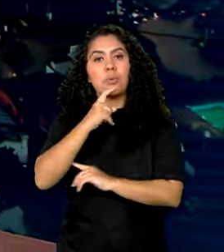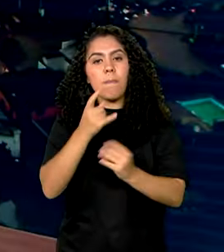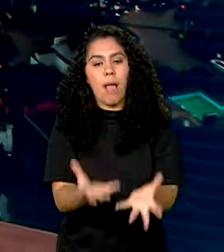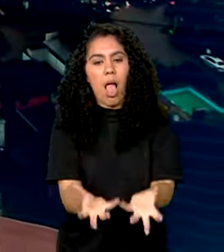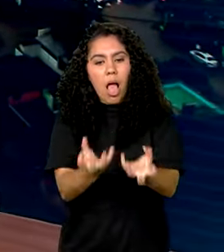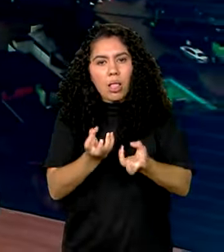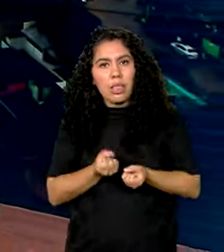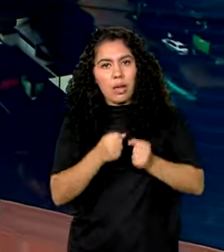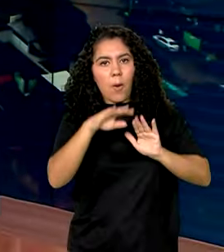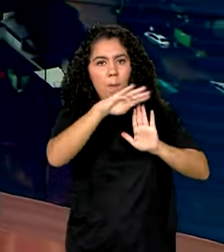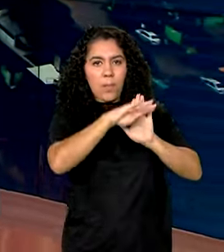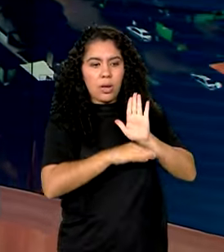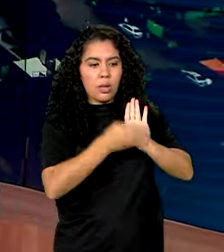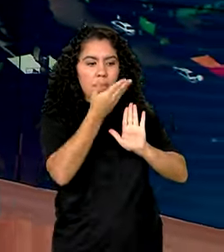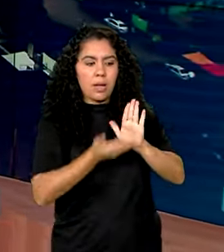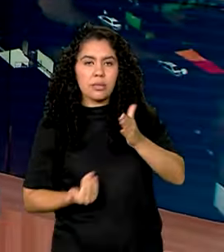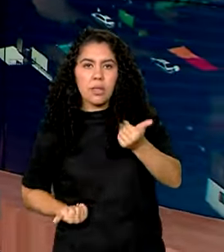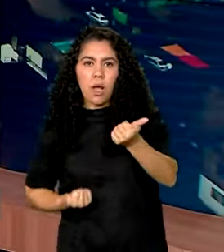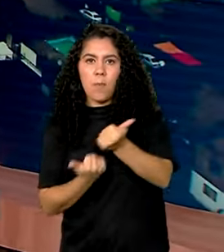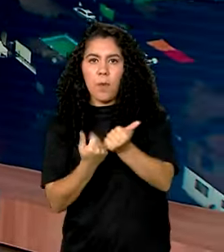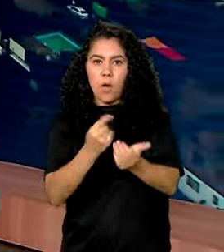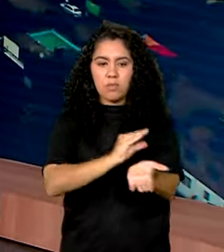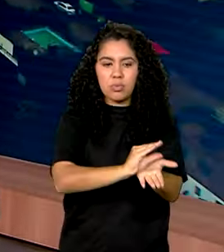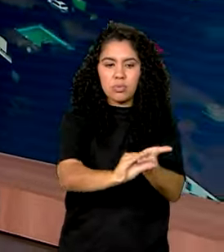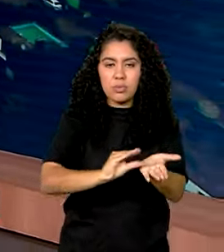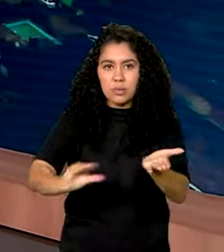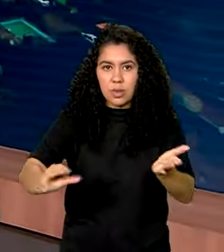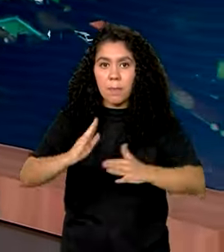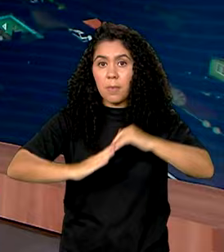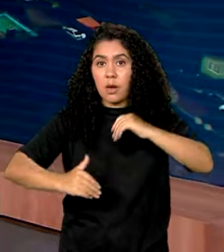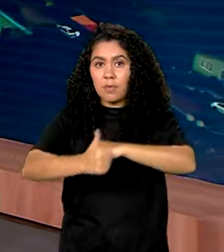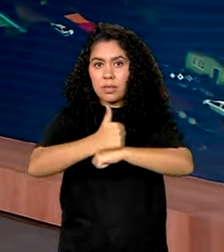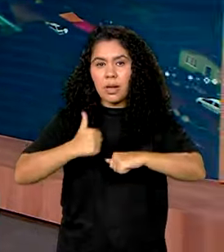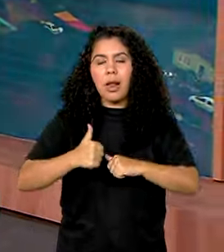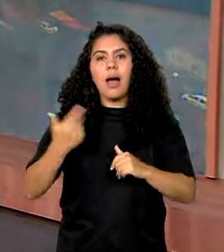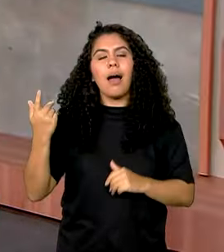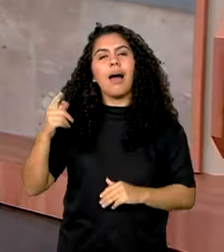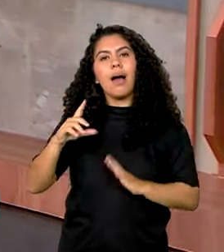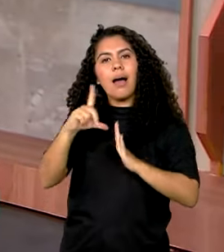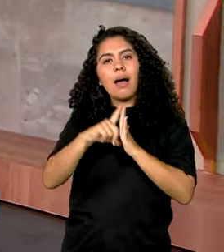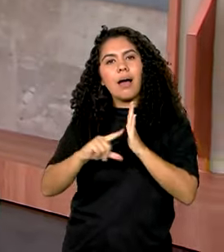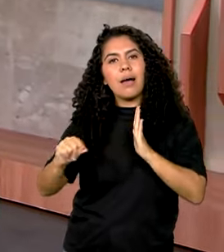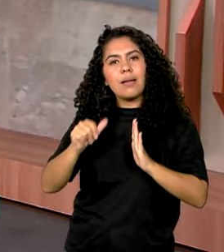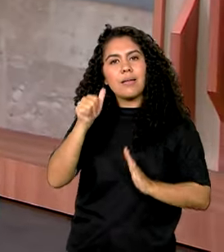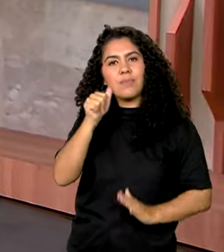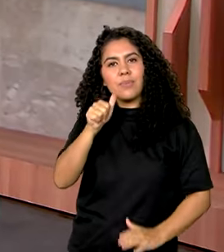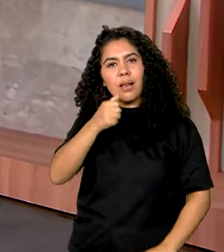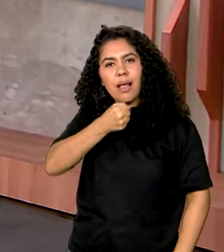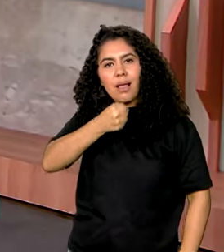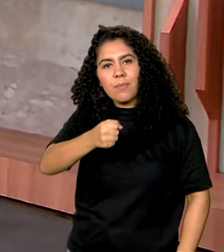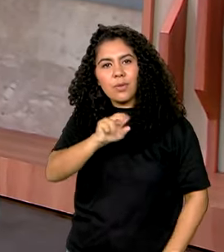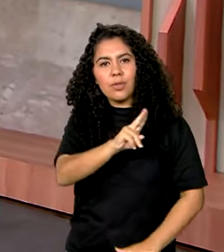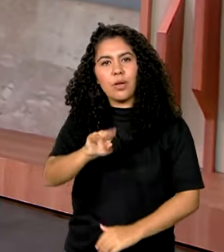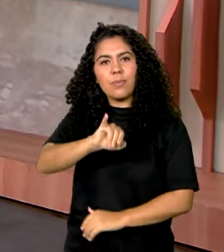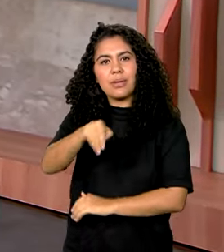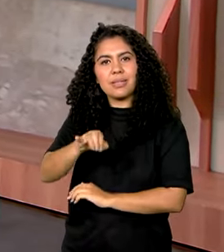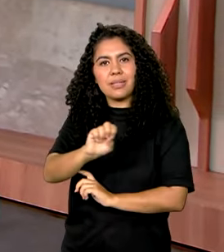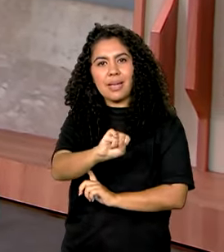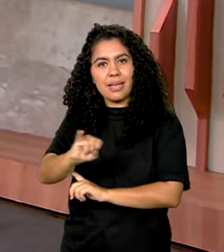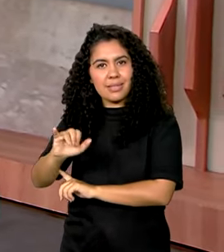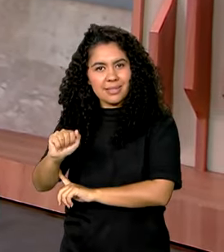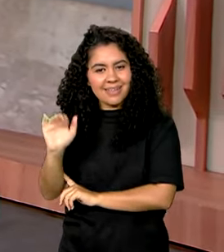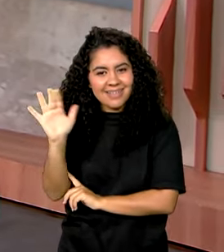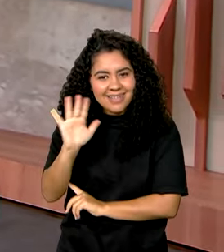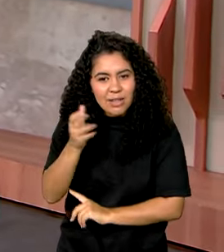emergencial de apoio financeiro para os trabalhadores gaúchos. Do Palácio do Planalto, vamos falar então agora com Jéssica Gonçalves. Jéssica, bom dia.